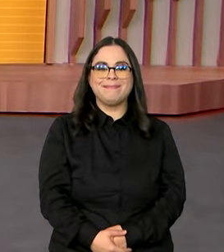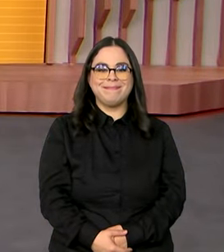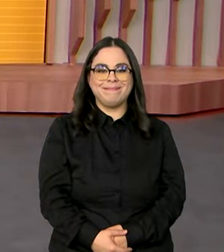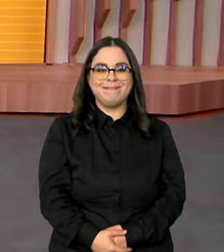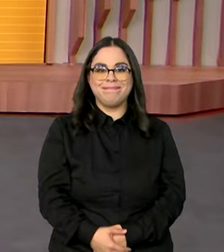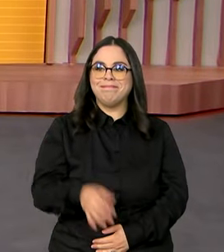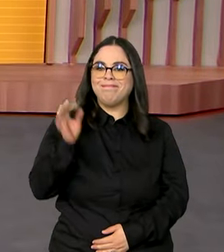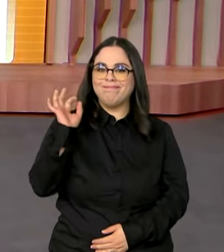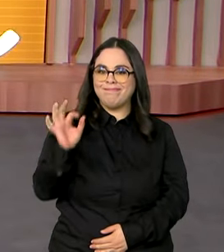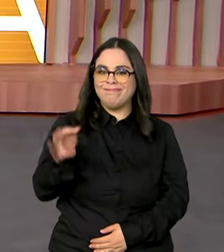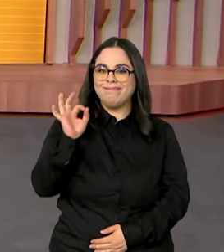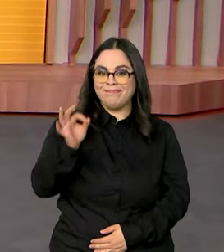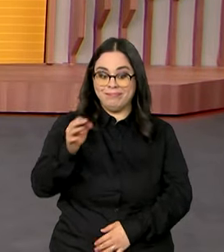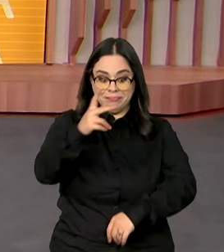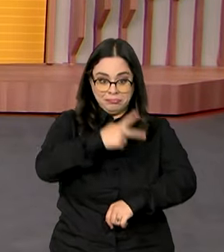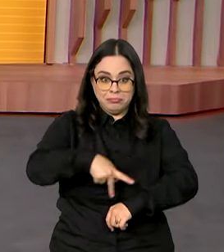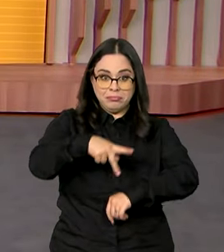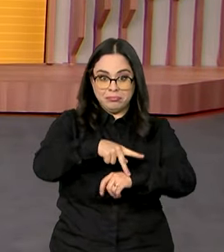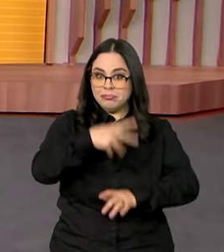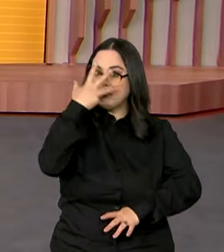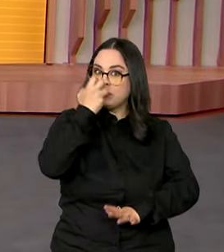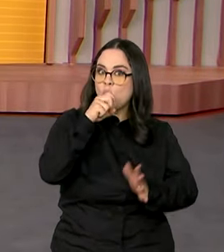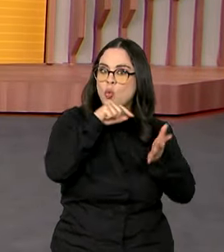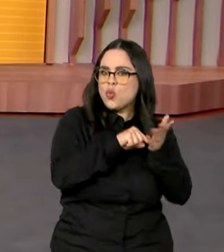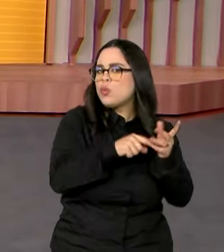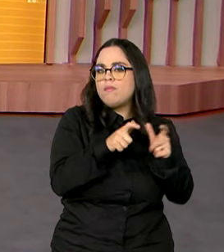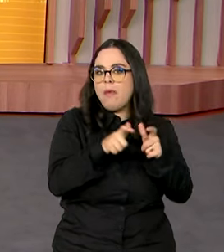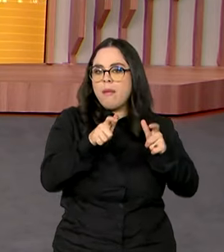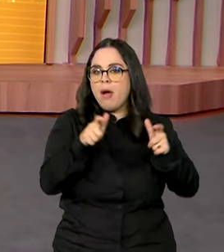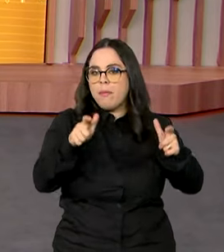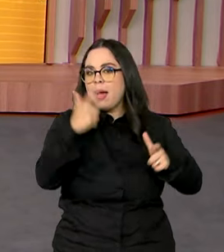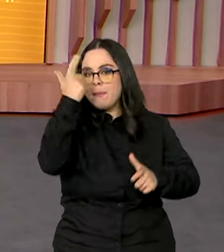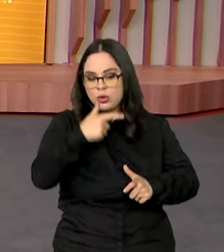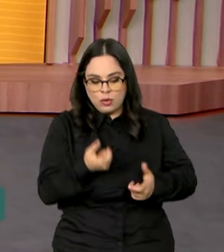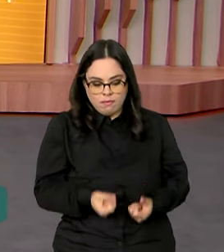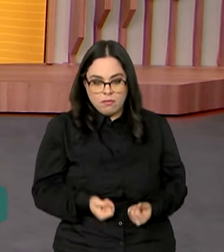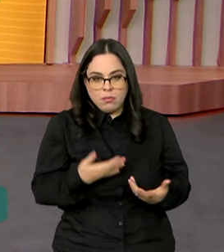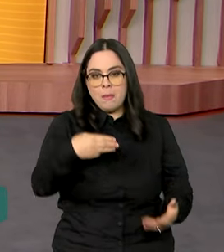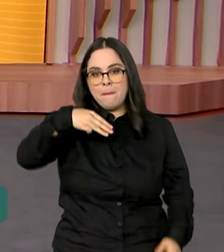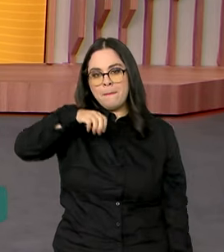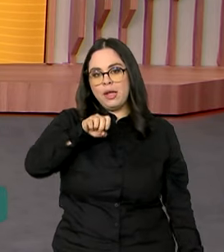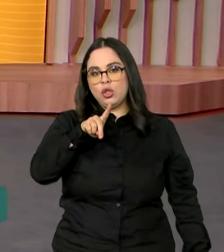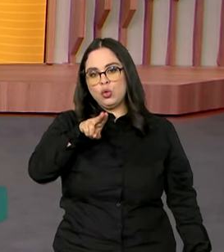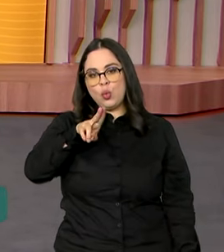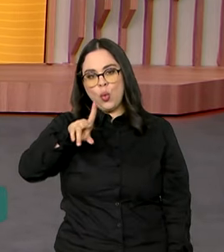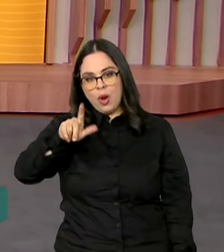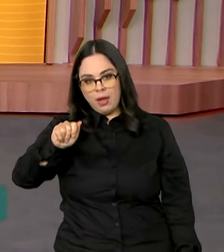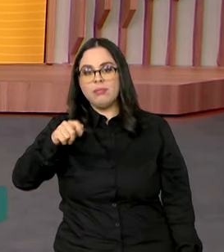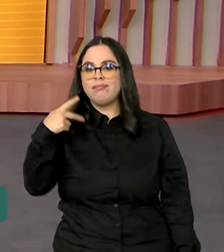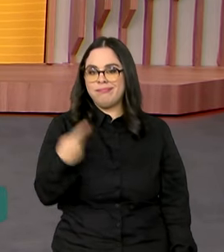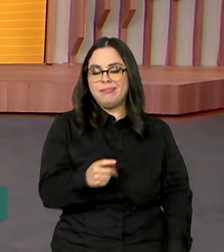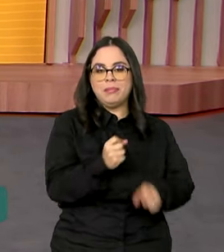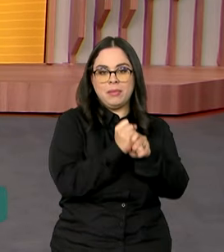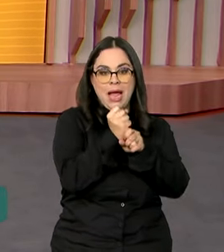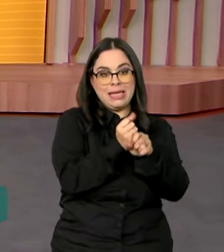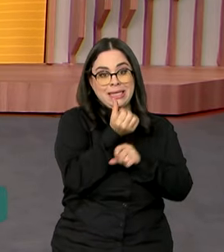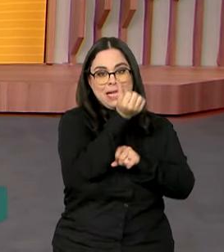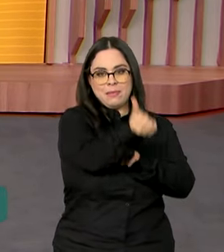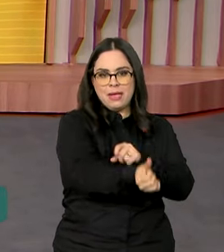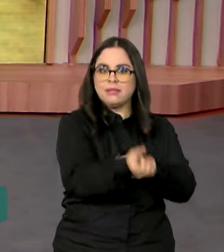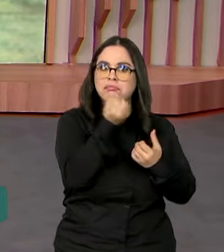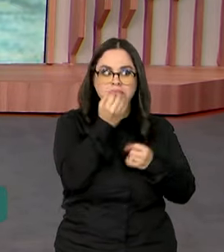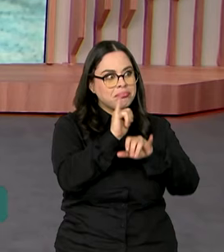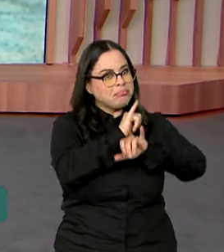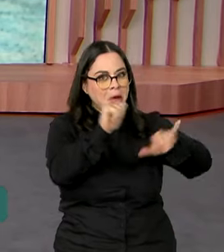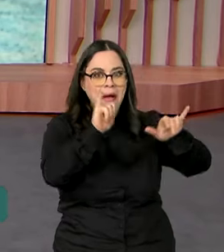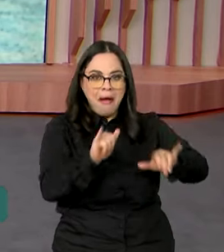É isso aí. E o país registrou um aumento no número de doadores de medula óssea no primeiro semestre deste ano. Olha que boa